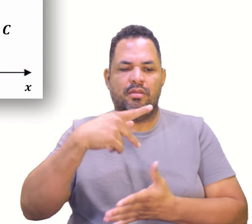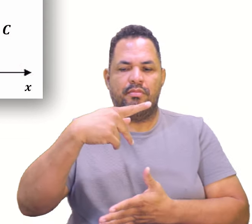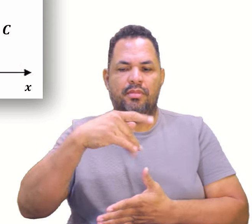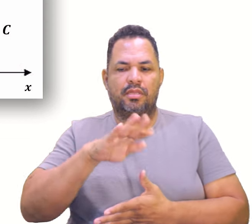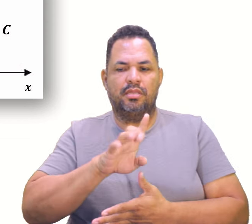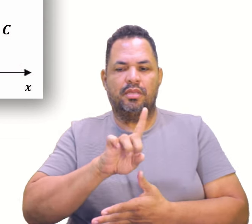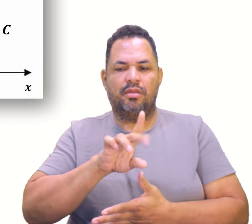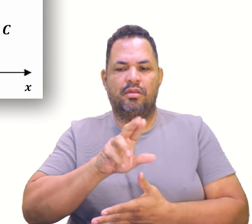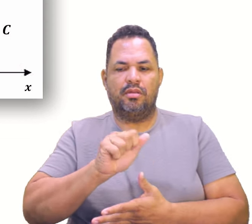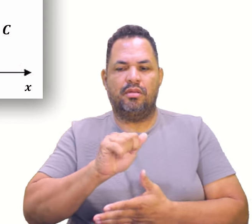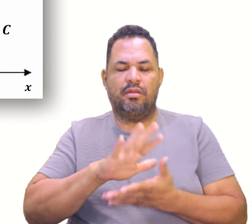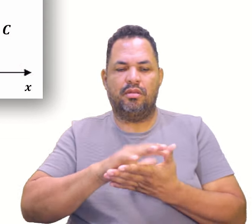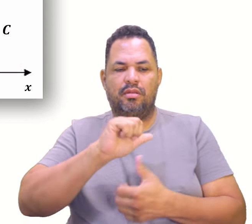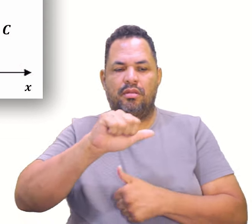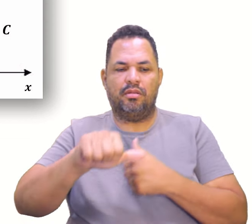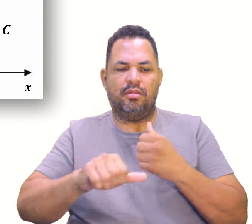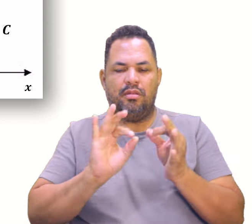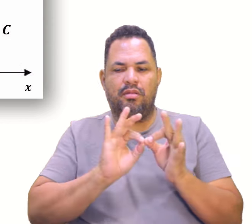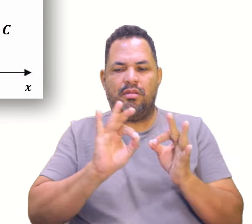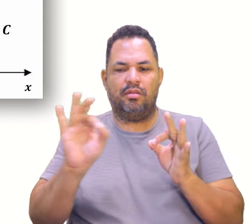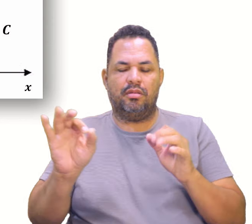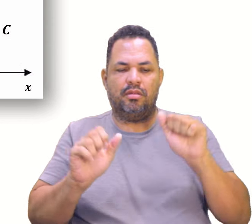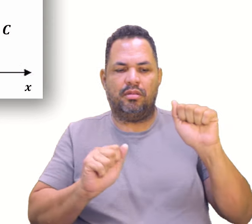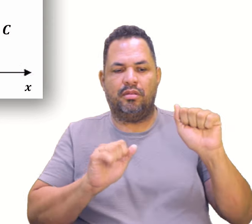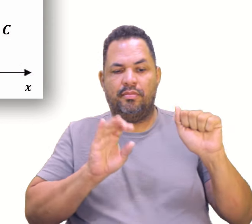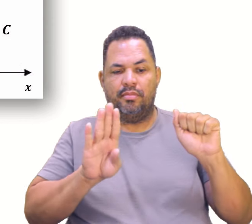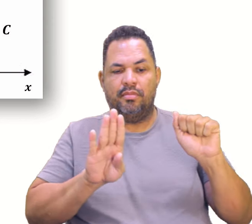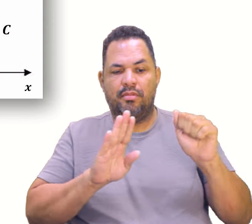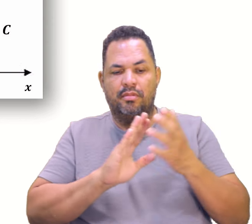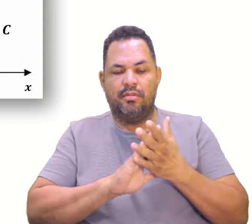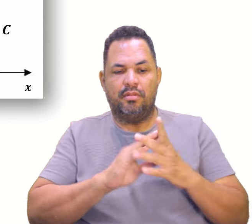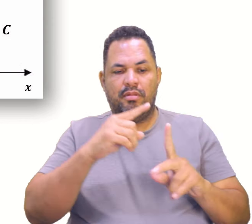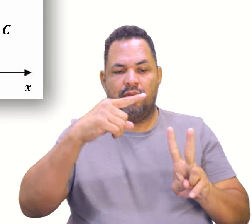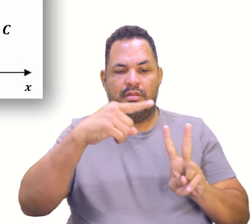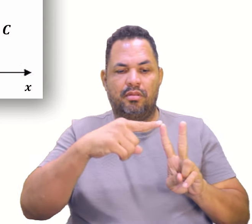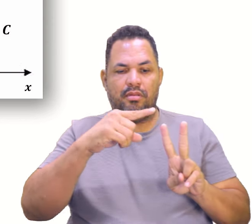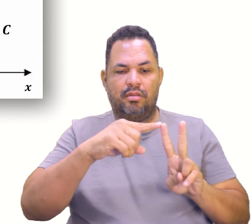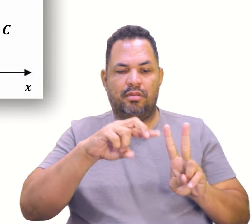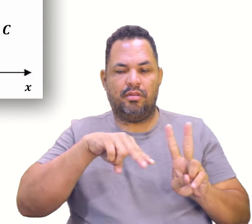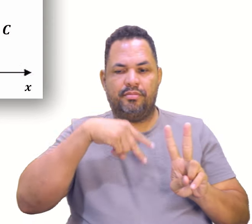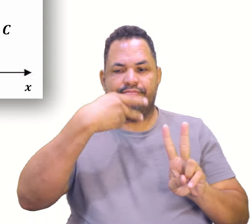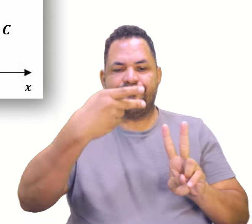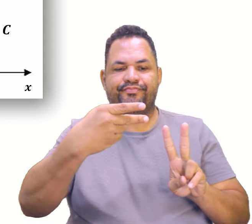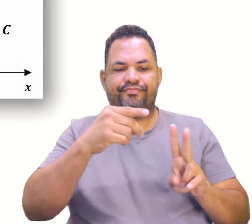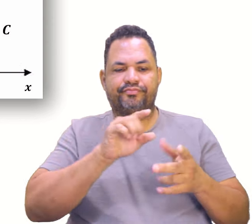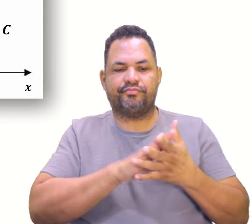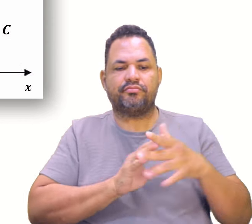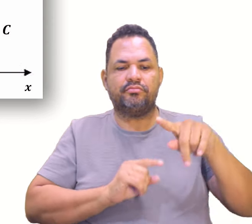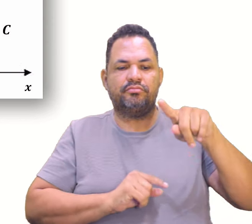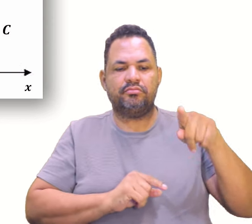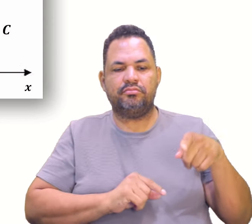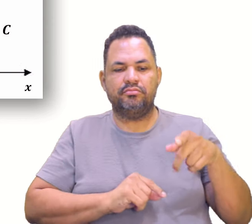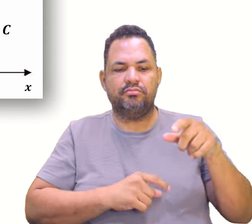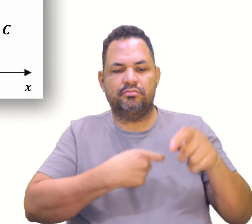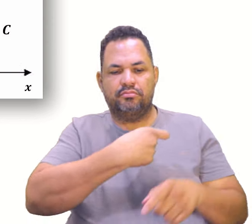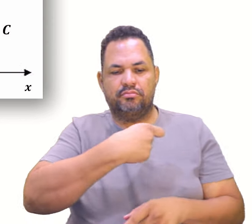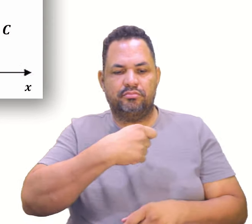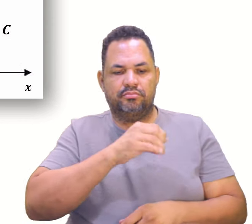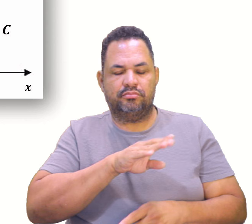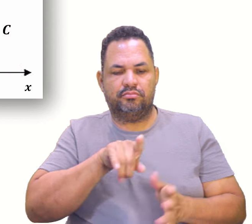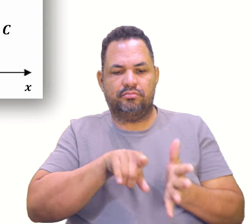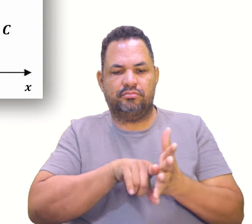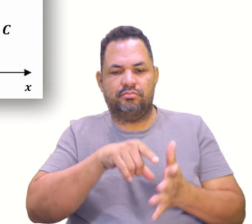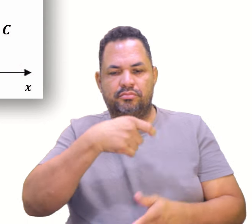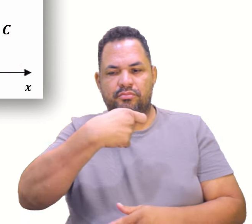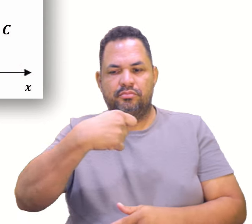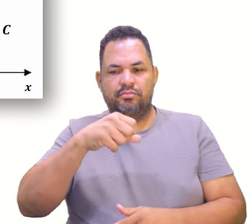jeito aqui, ó. A distância do ponto AB é igual a raiz quadrada de, aí entre parênteses, XB menos XA, ou seja, a